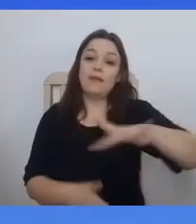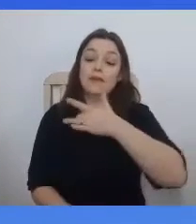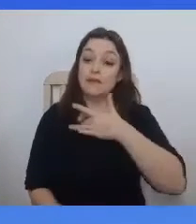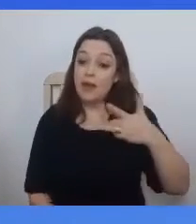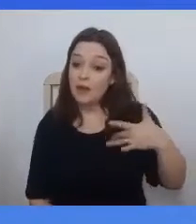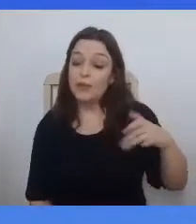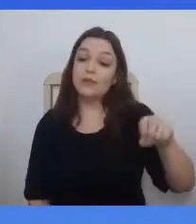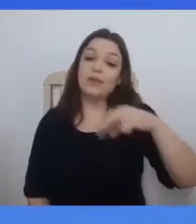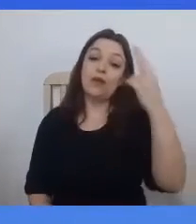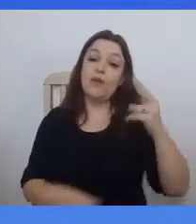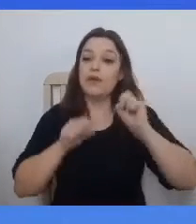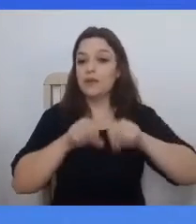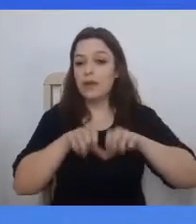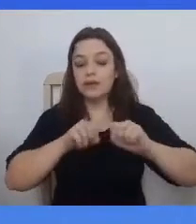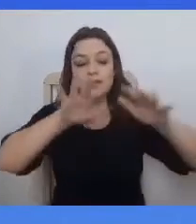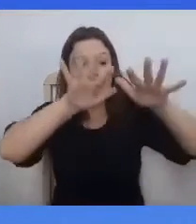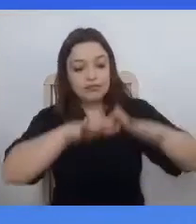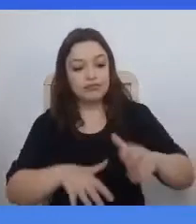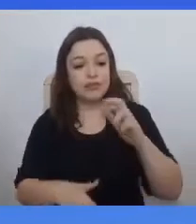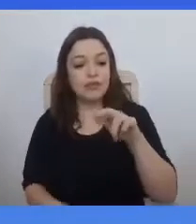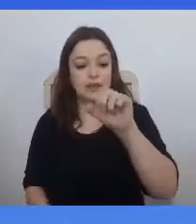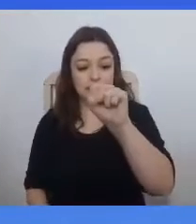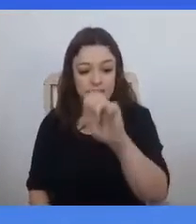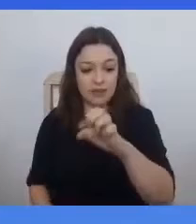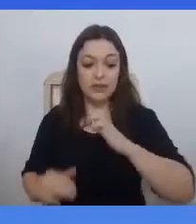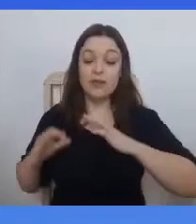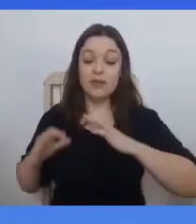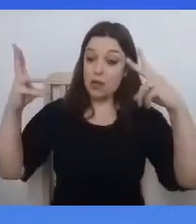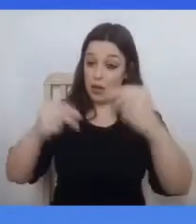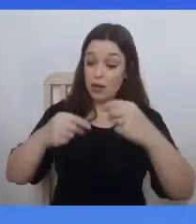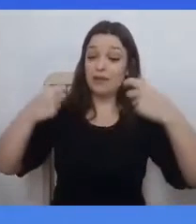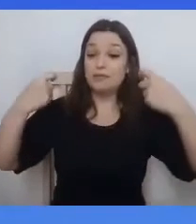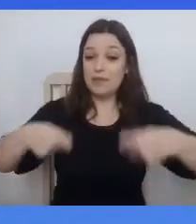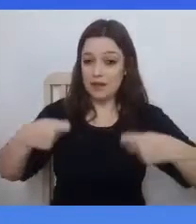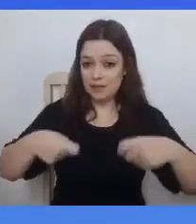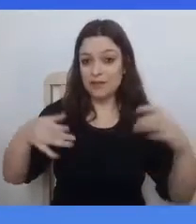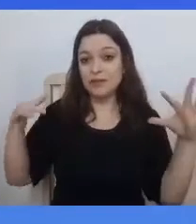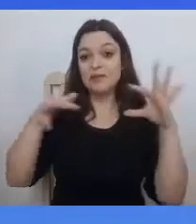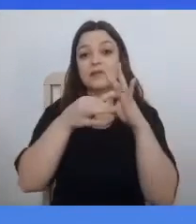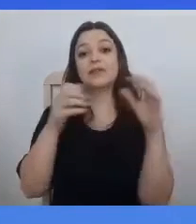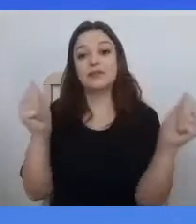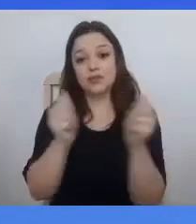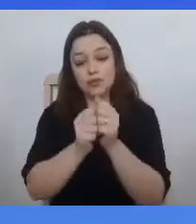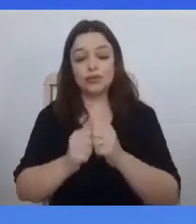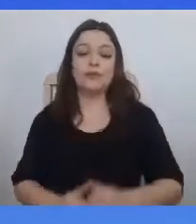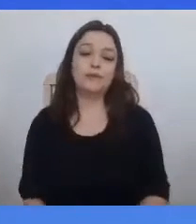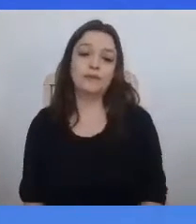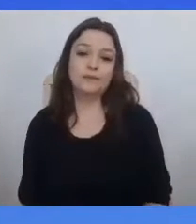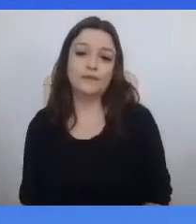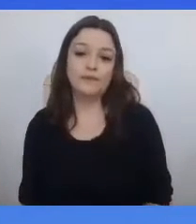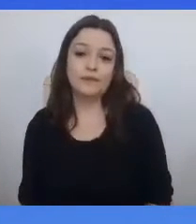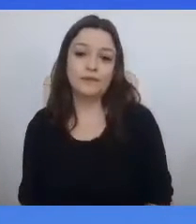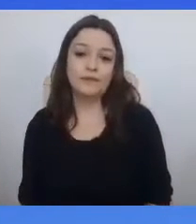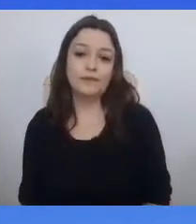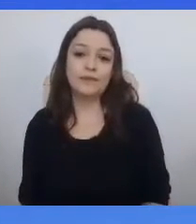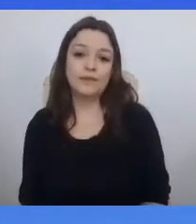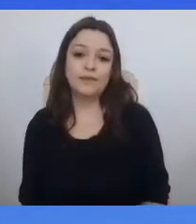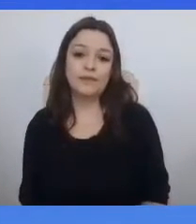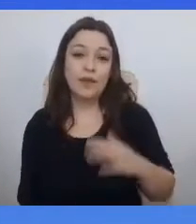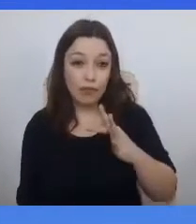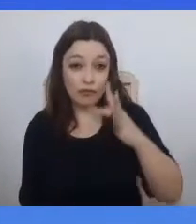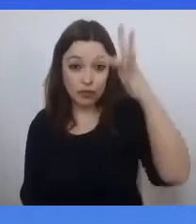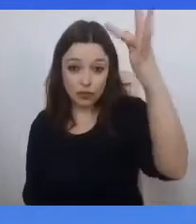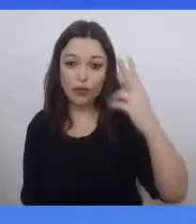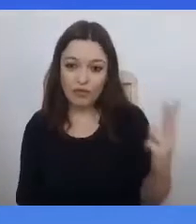absolutamente todos nós, dependemos. Que, ao se valorizar a ciência no futuro, quem